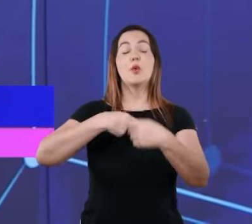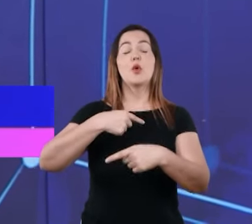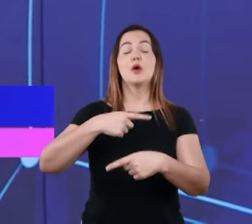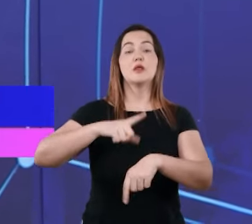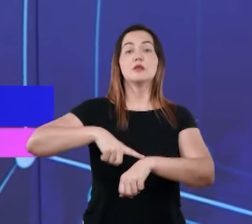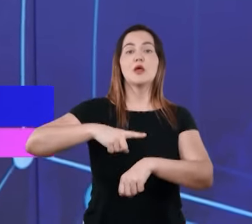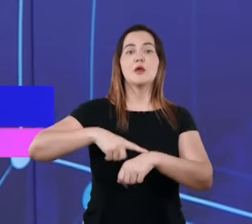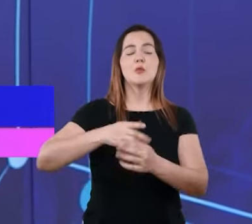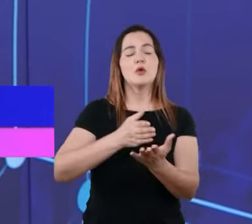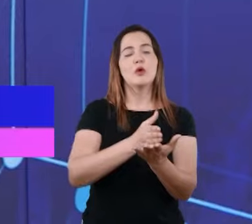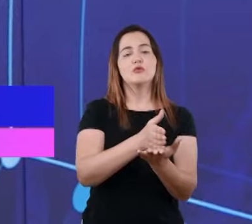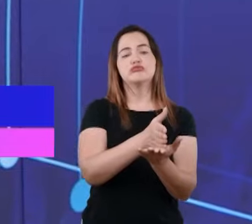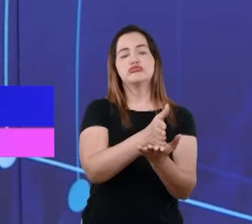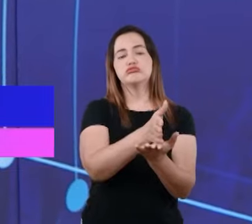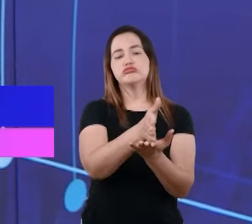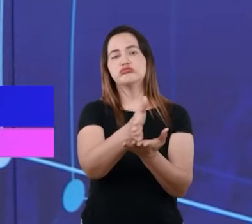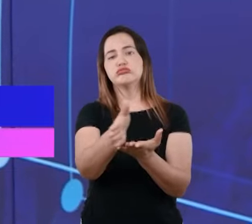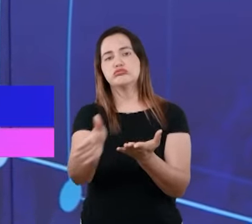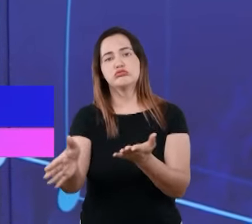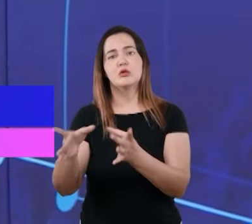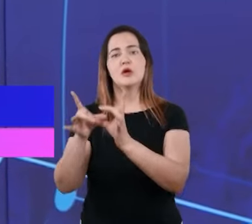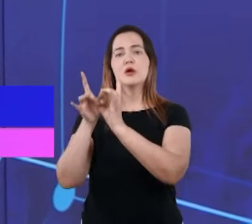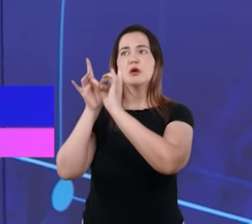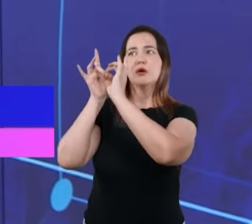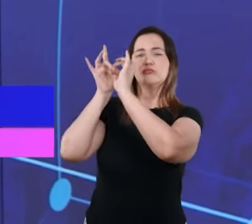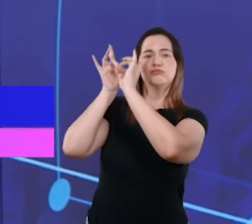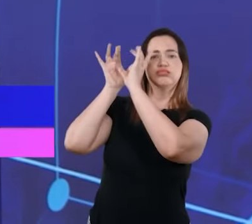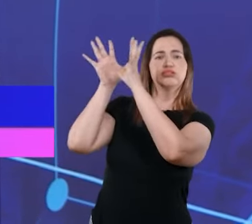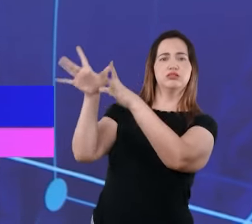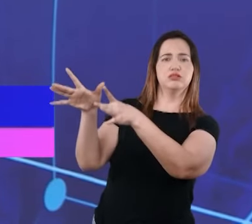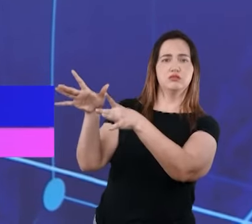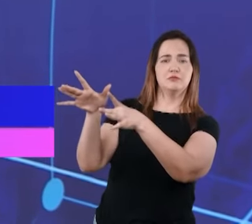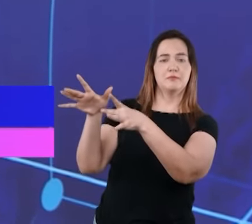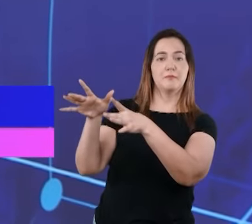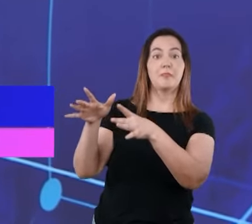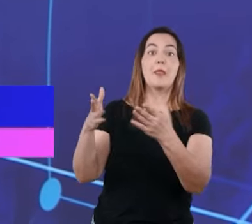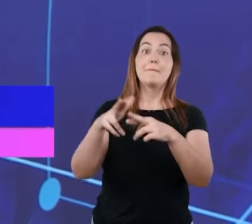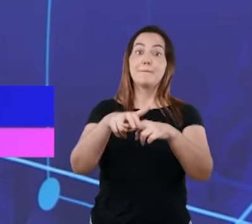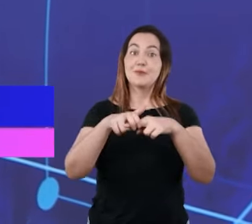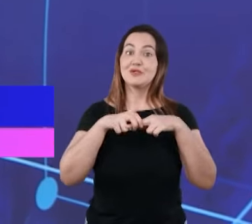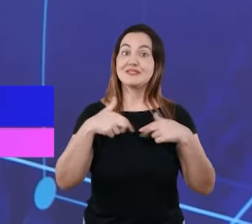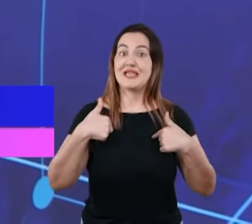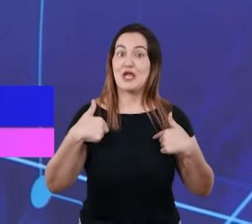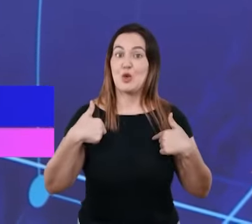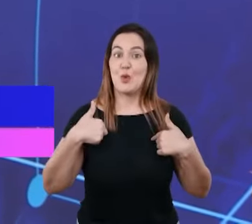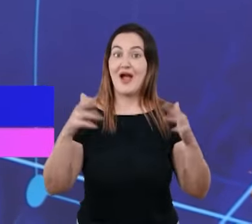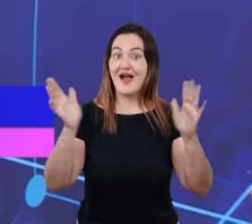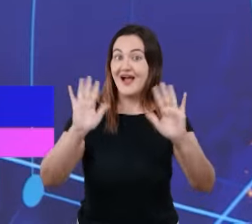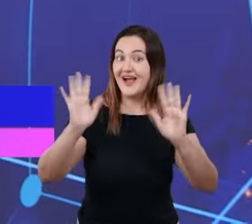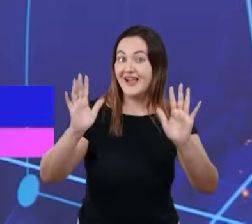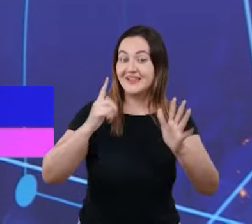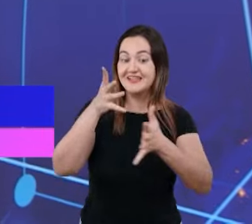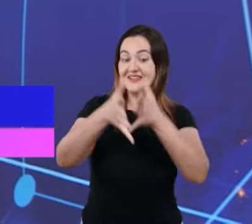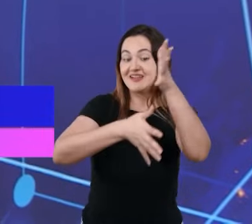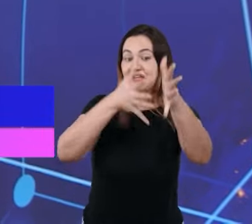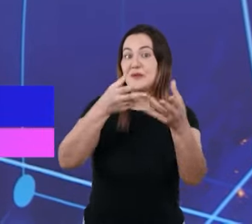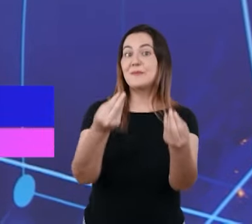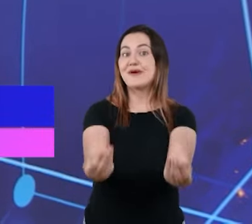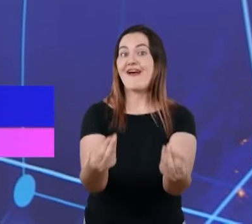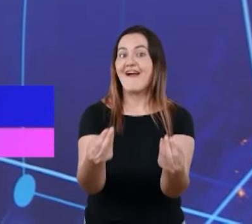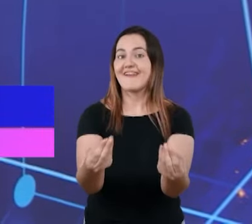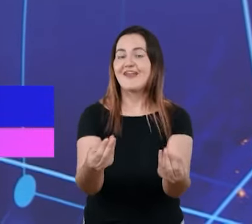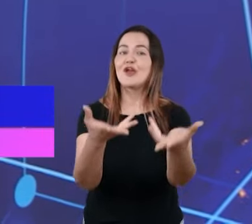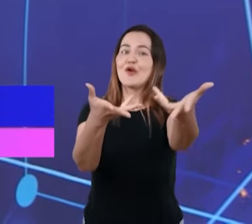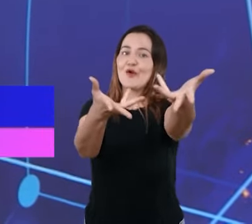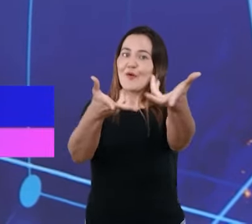Talvez essa seja a sua realidade agora. E eu, em nome de Jesus, entro na sua casa, no seu celular, no